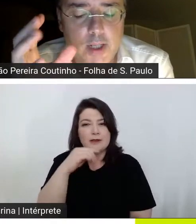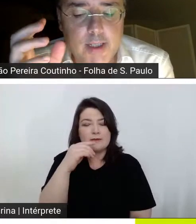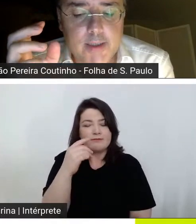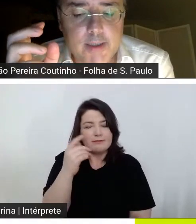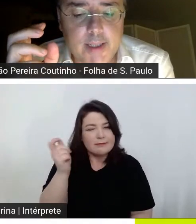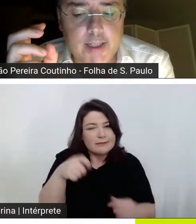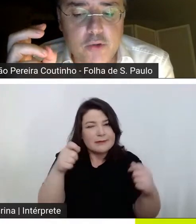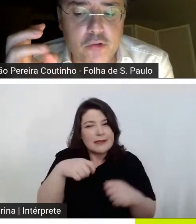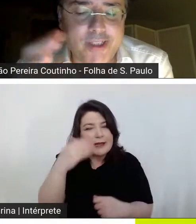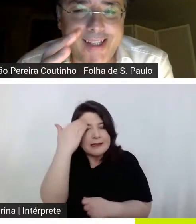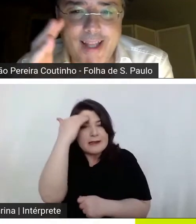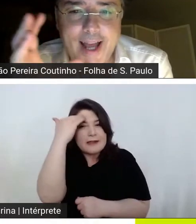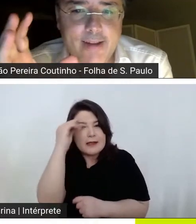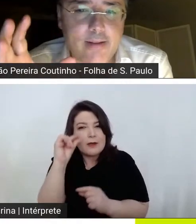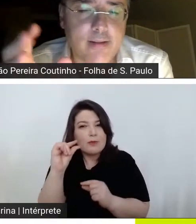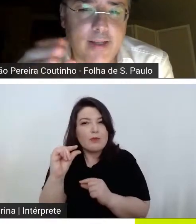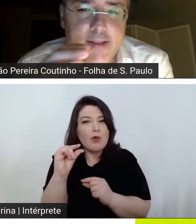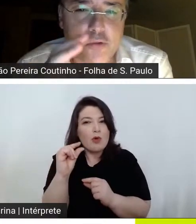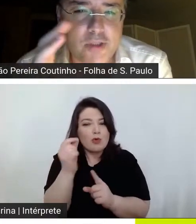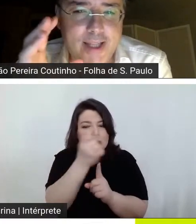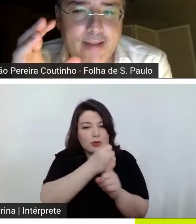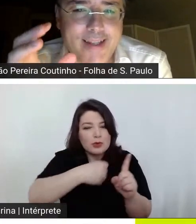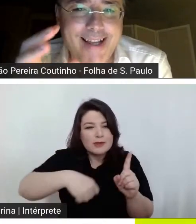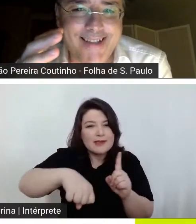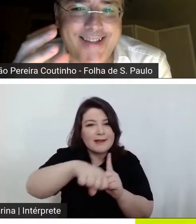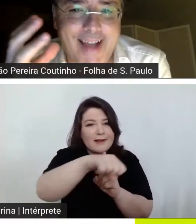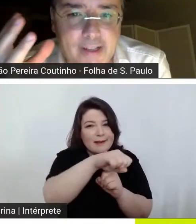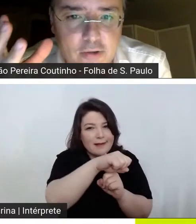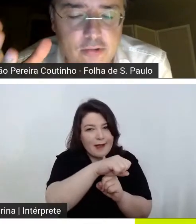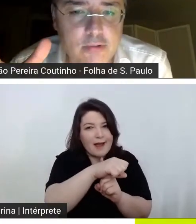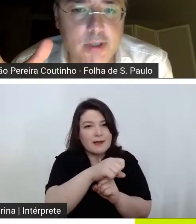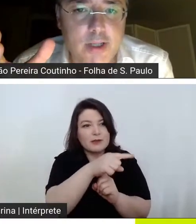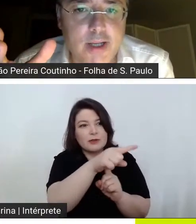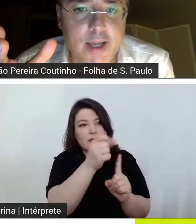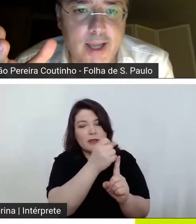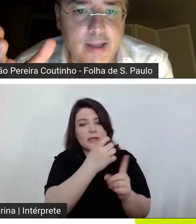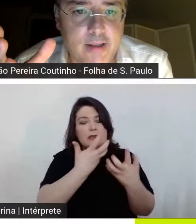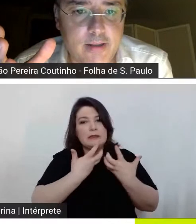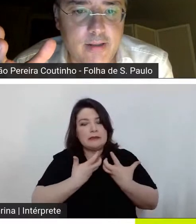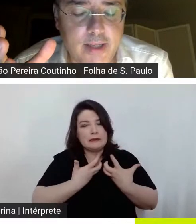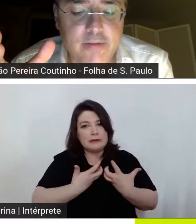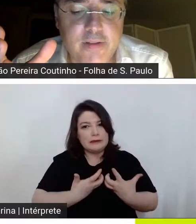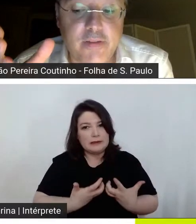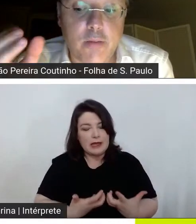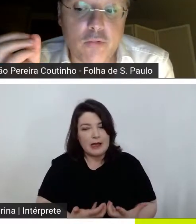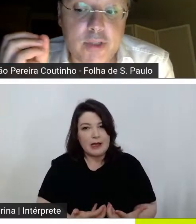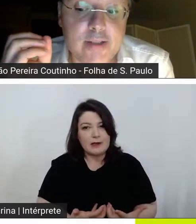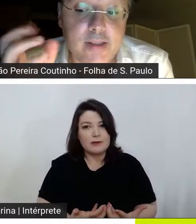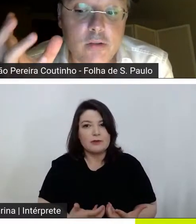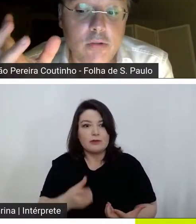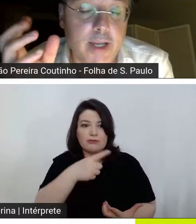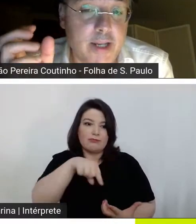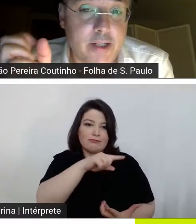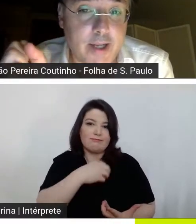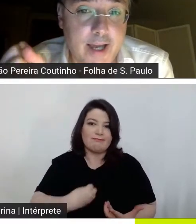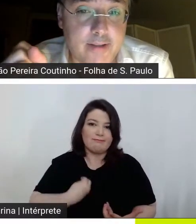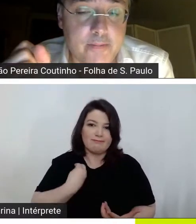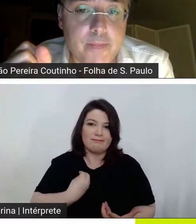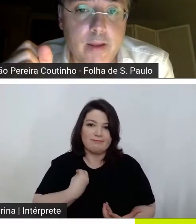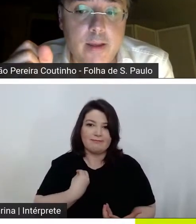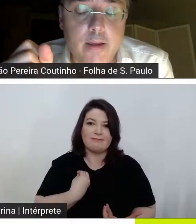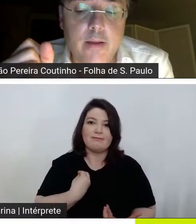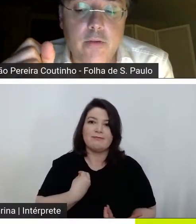pouco a sociedade esta sociedade de cansaço em que em que vivemos dizia o René